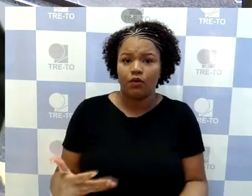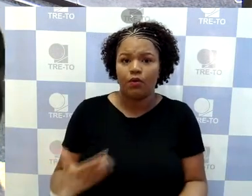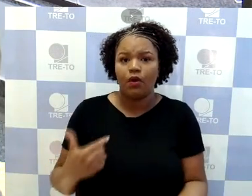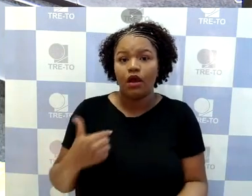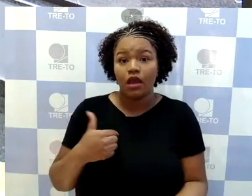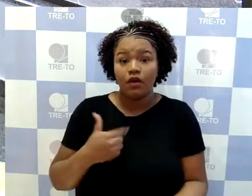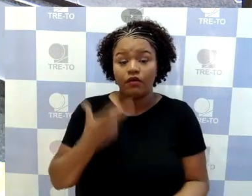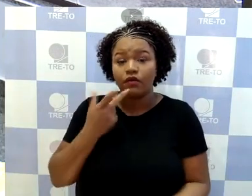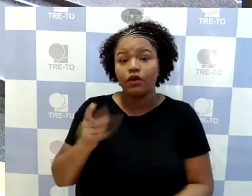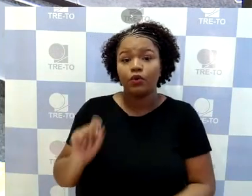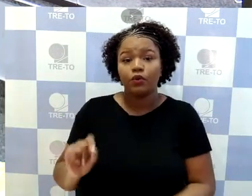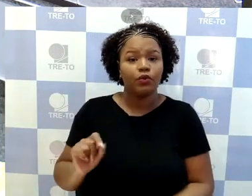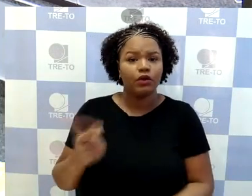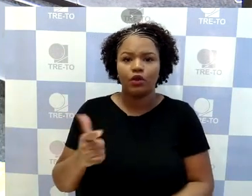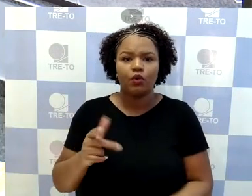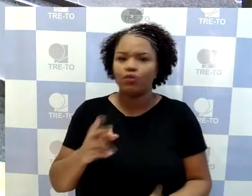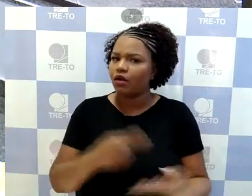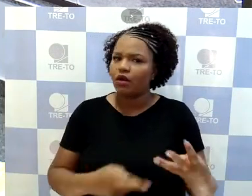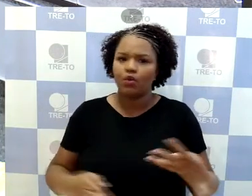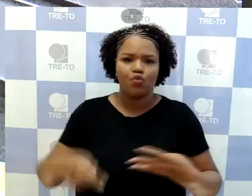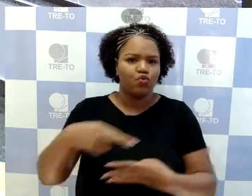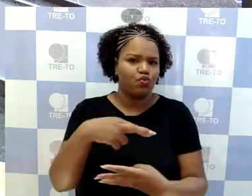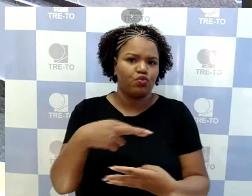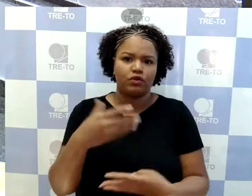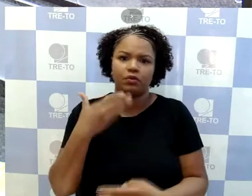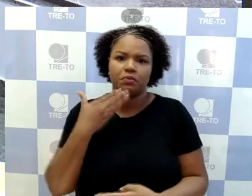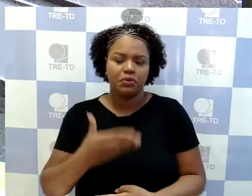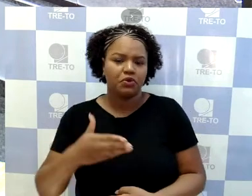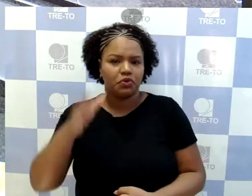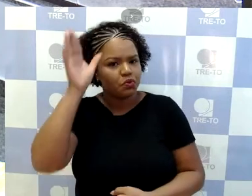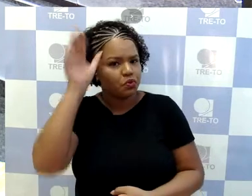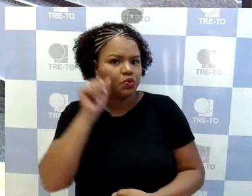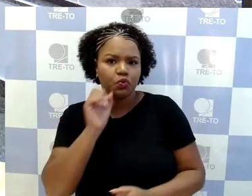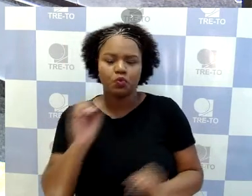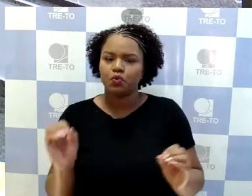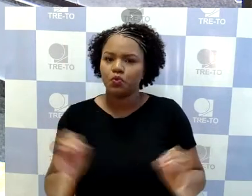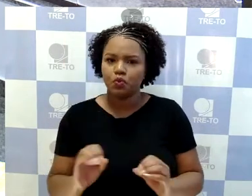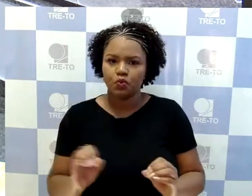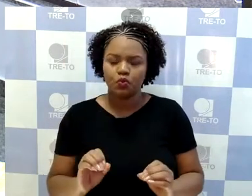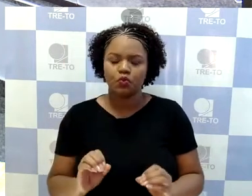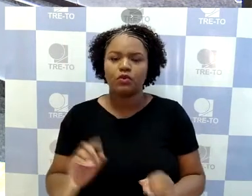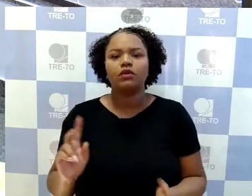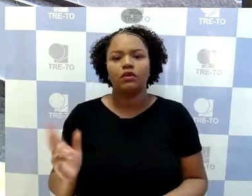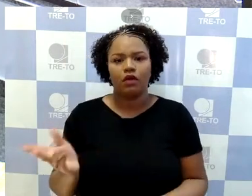da presente representação pela senhora Cíntia Ribeiro, e Hora Recorrida.